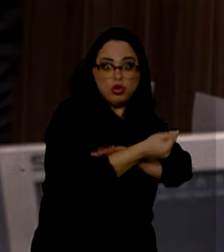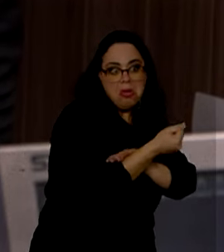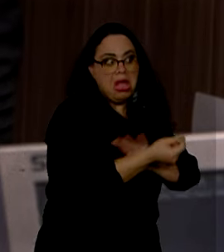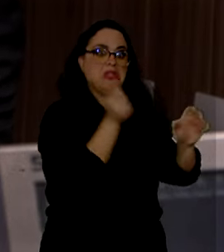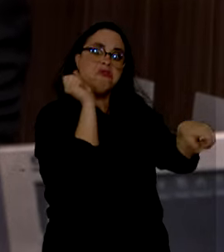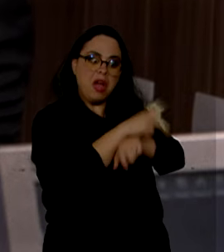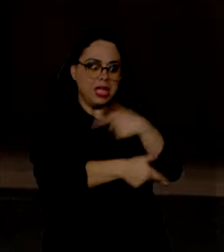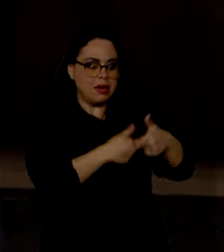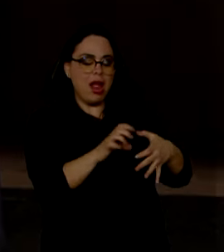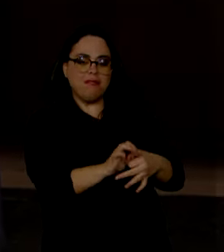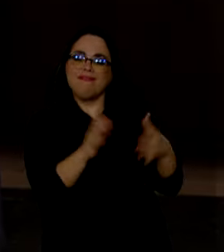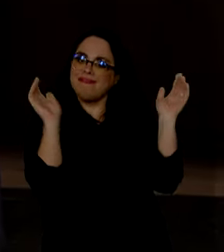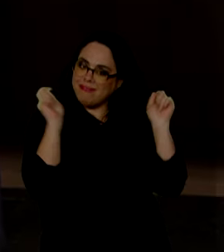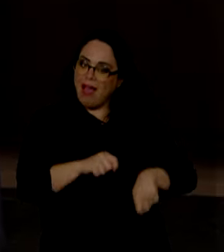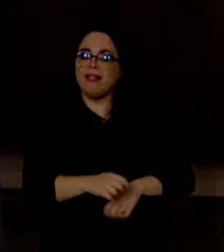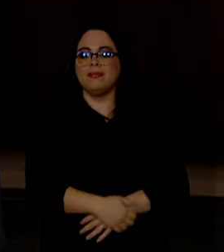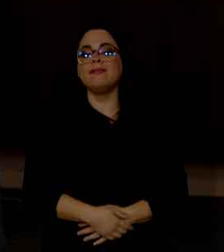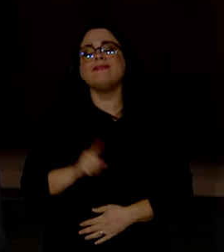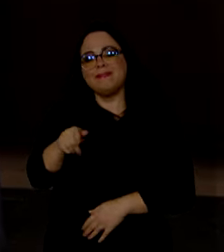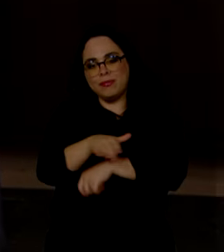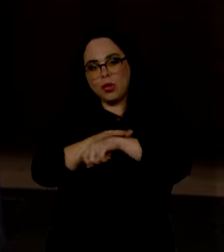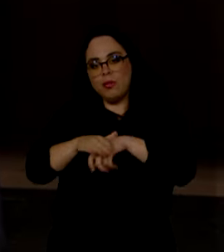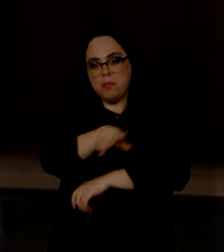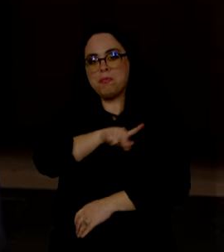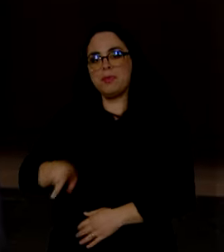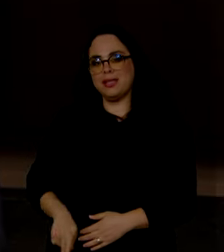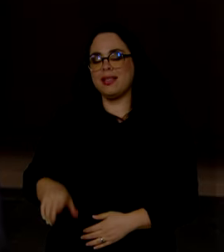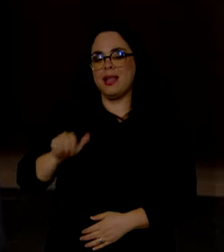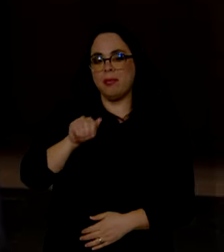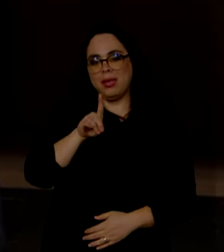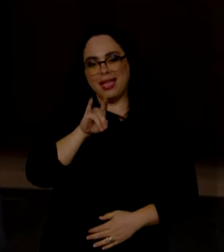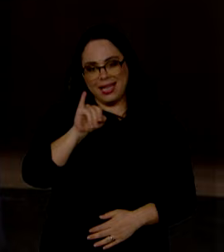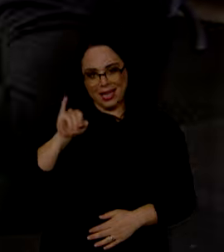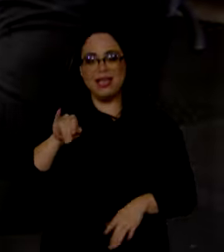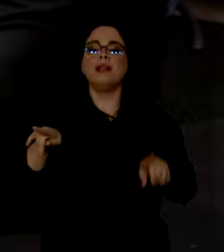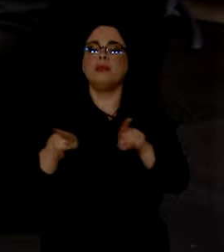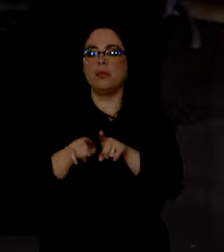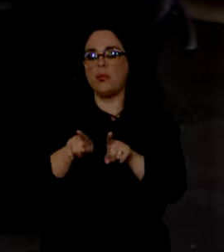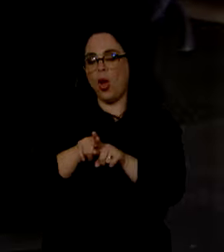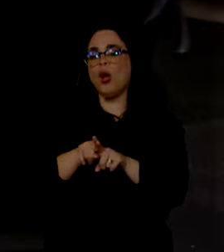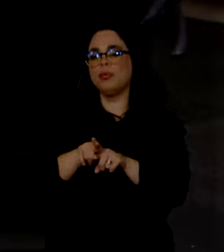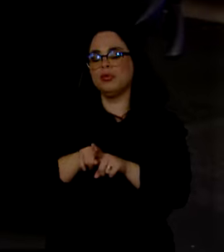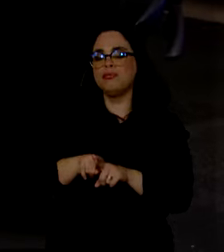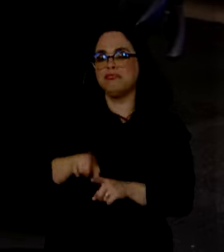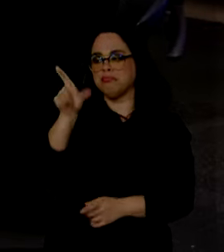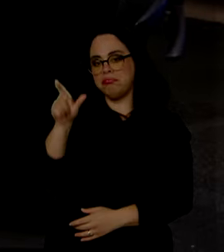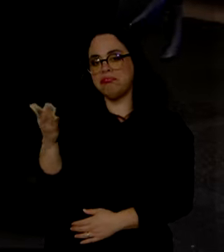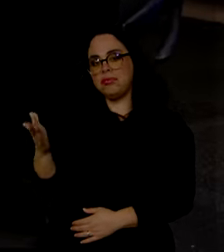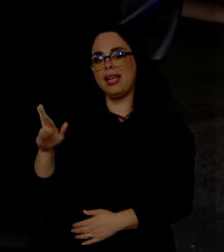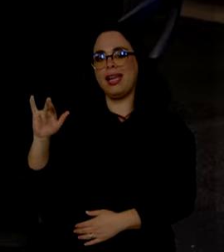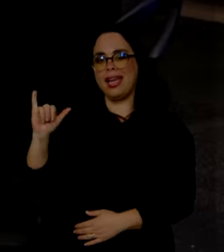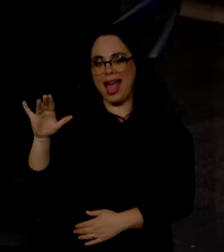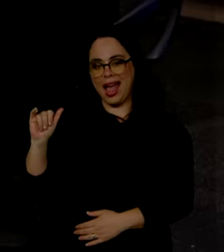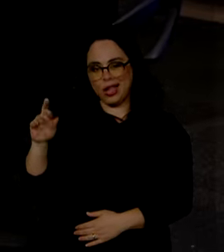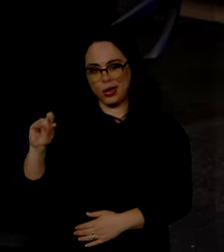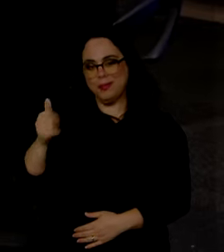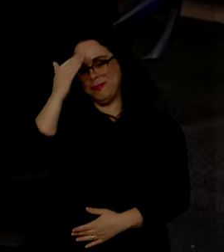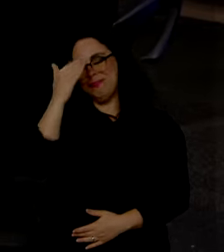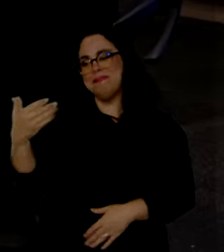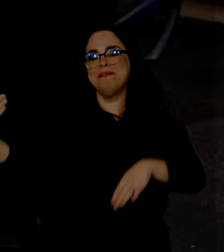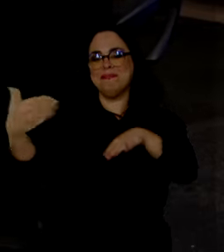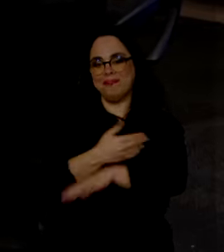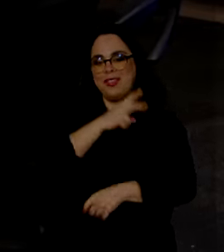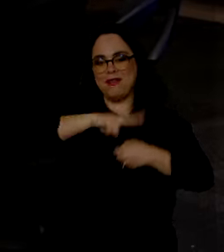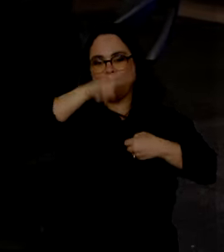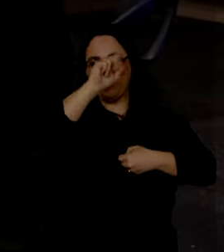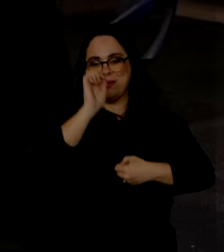no Brasil. Muito bem, conversamos com o presidente da Agência Brasileira de Desenvolvimento e Indústria, BDI, Ricardo Capelli. Obrigado pela presença aqui